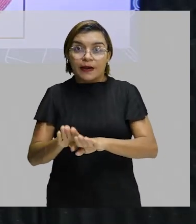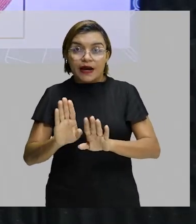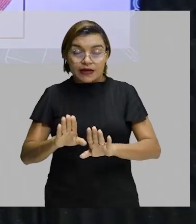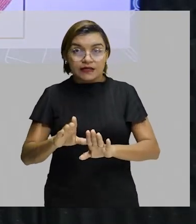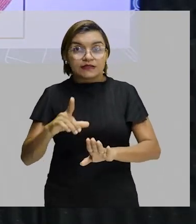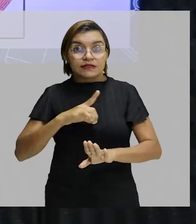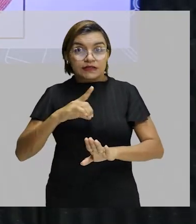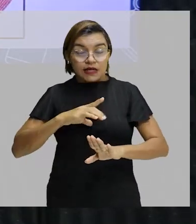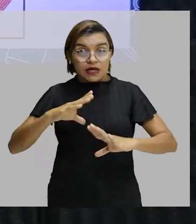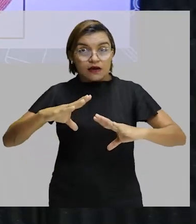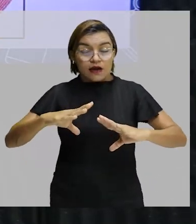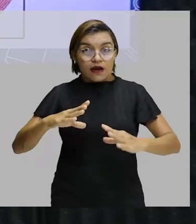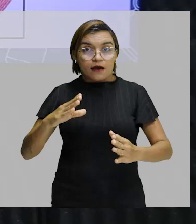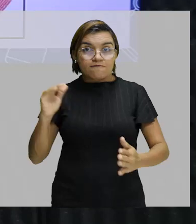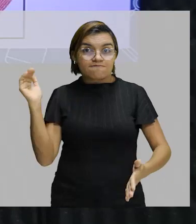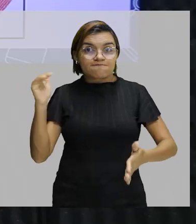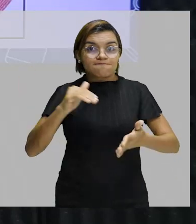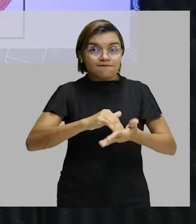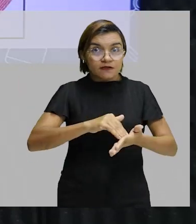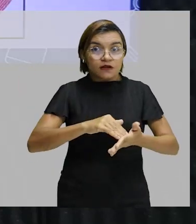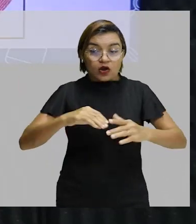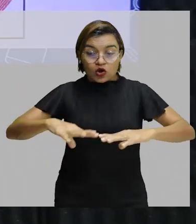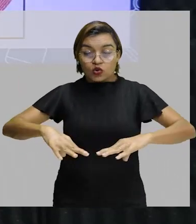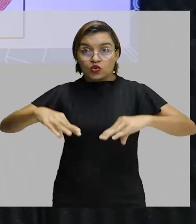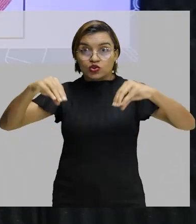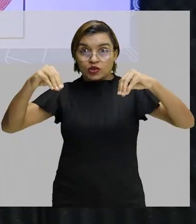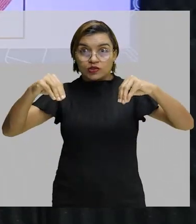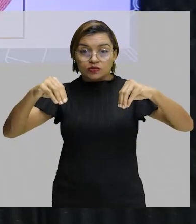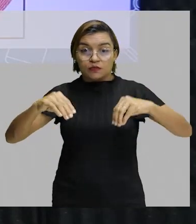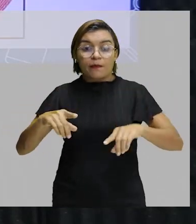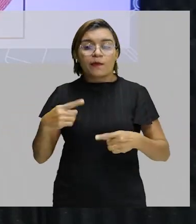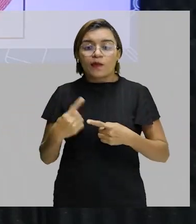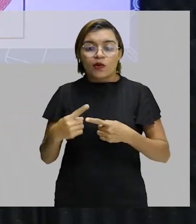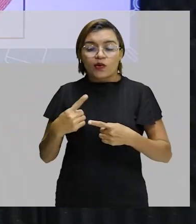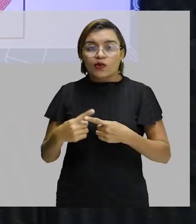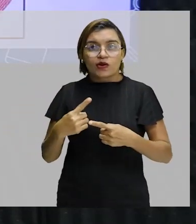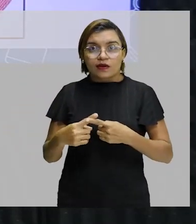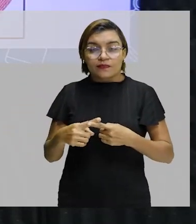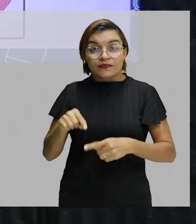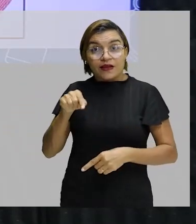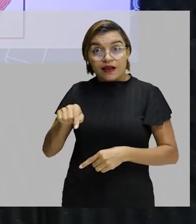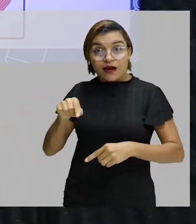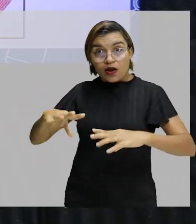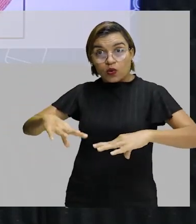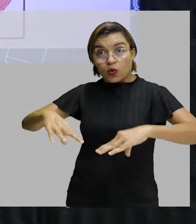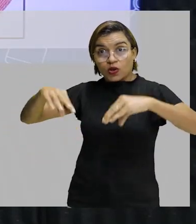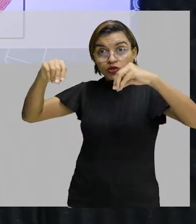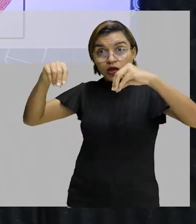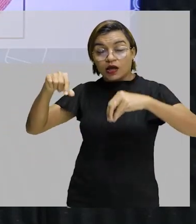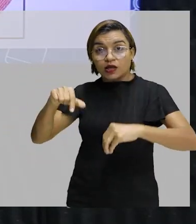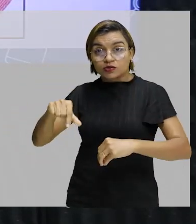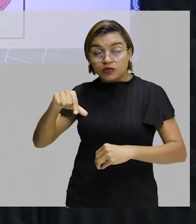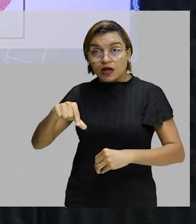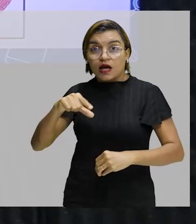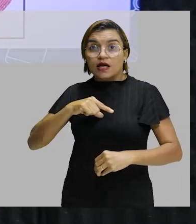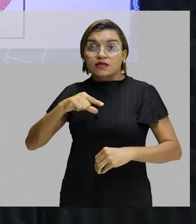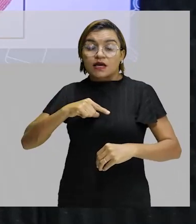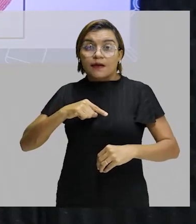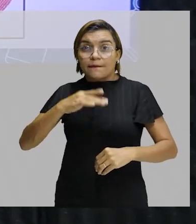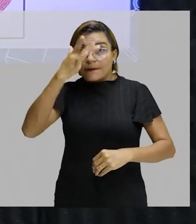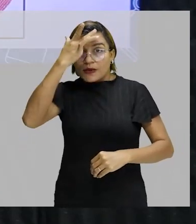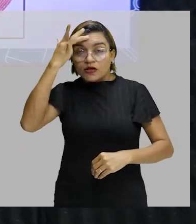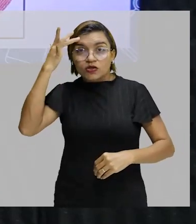Até expliquei para vocês por que ela finaliza no estádio. Porque aqui é onde consegue comportar um grande público.